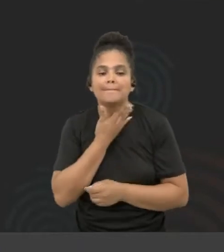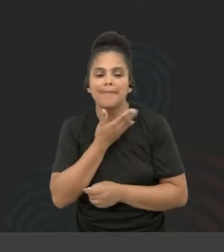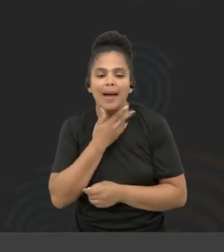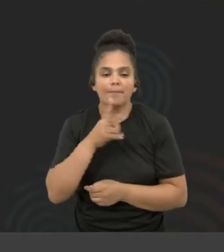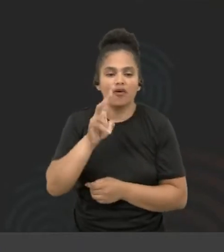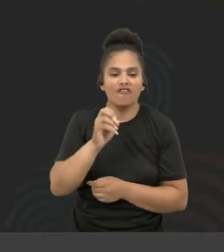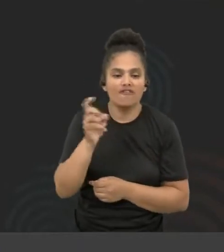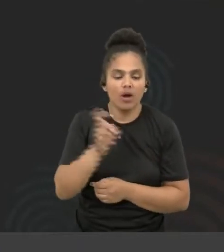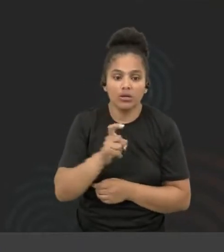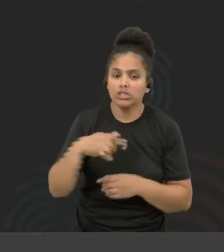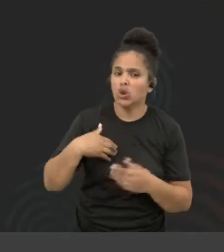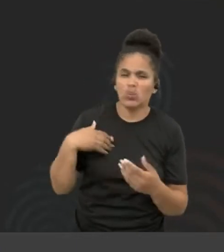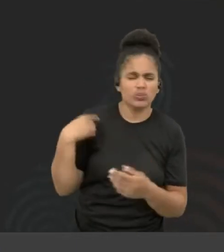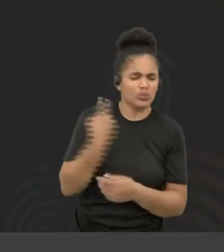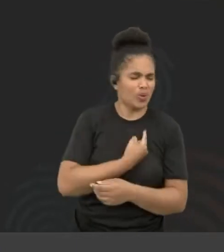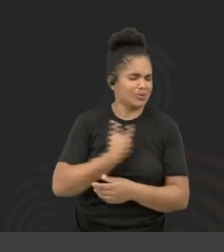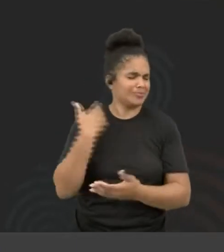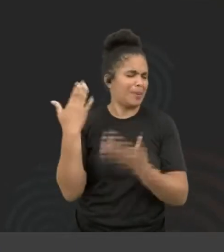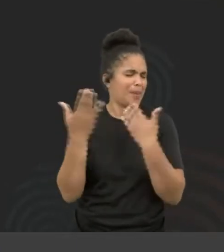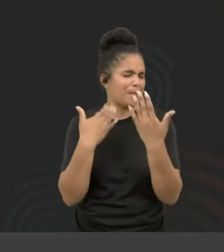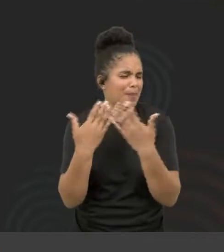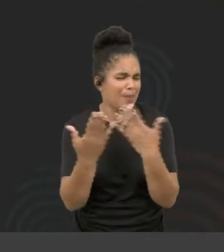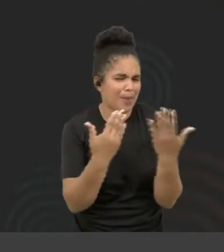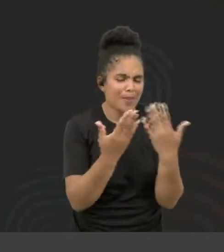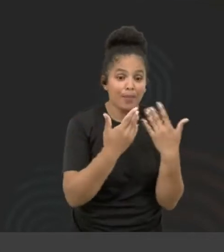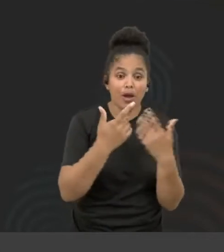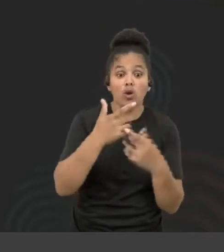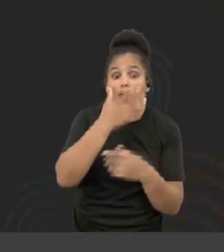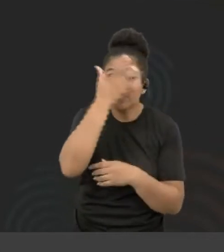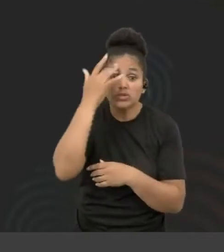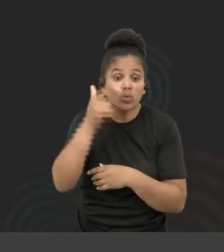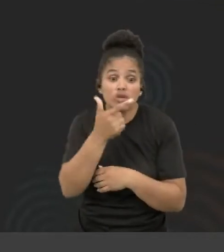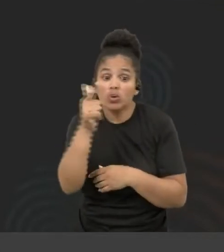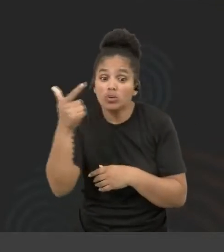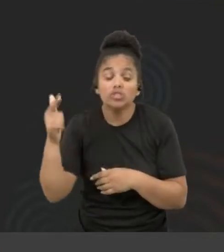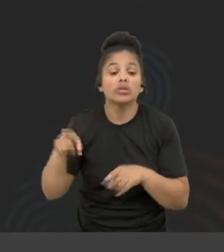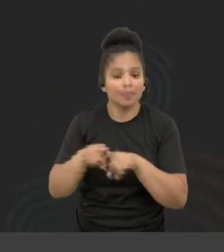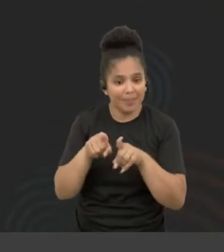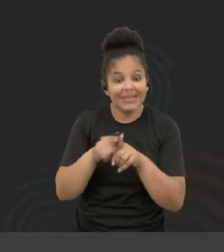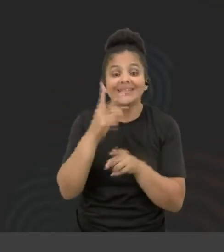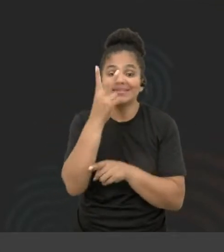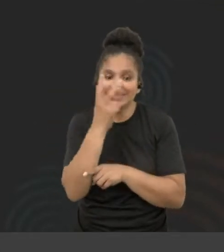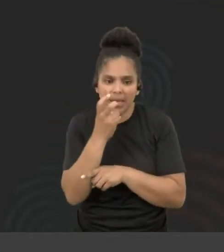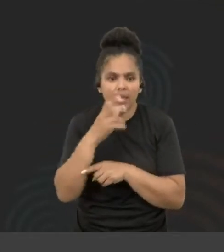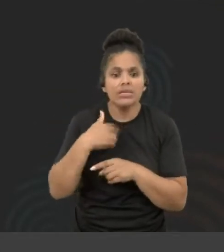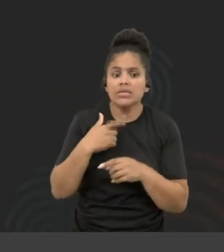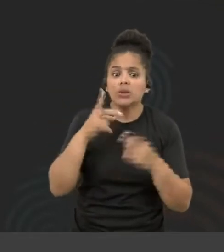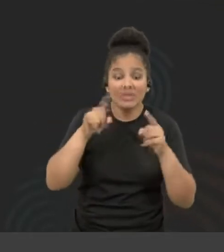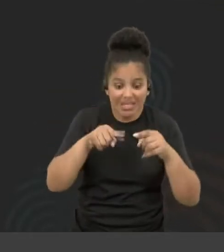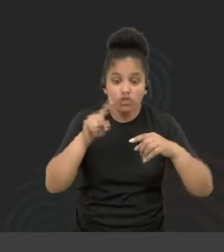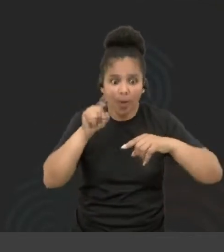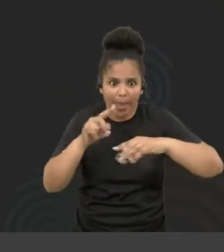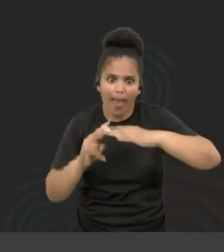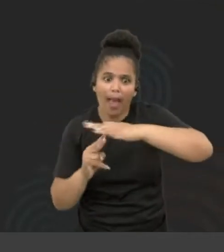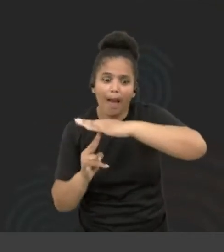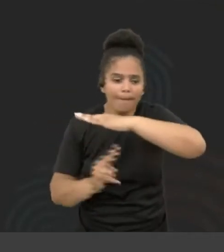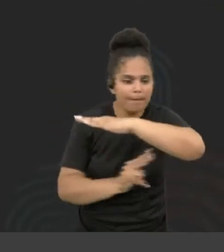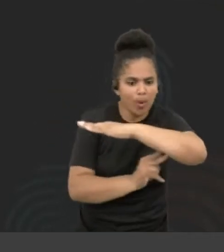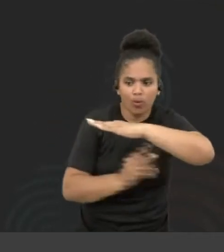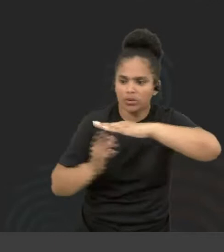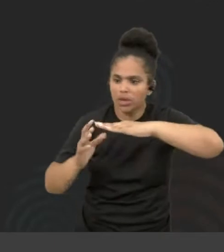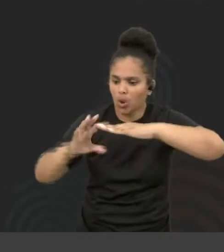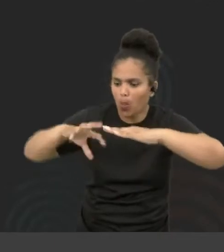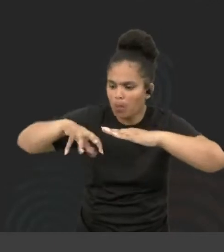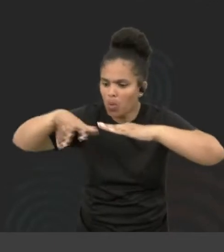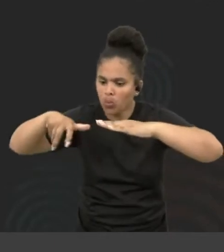conversava, a gente conversava, obviamente, com outras pessoas cegas, mas era a ponte que nós tínhamos com outros lugares do